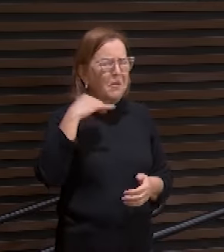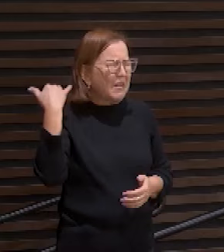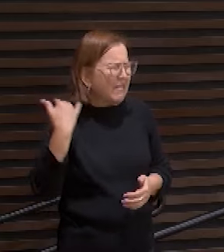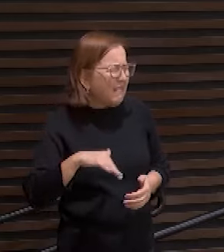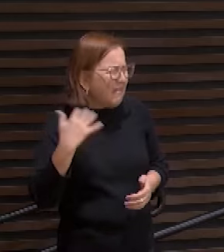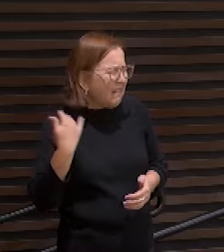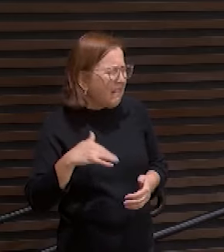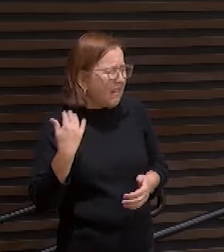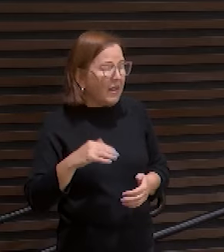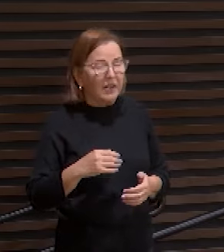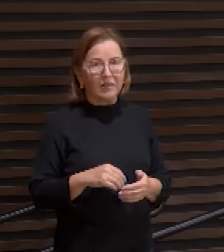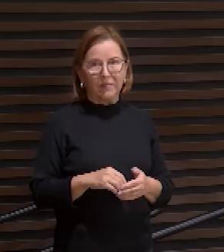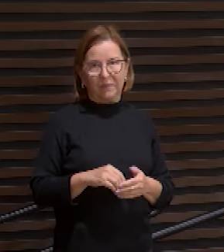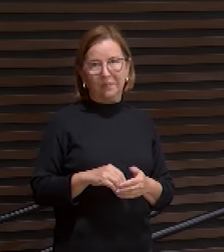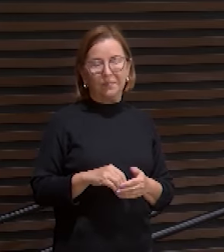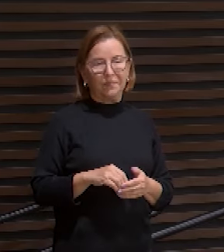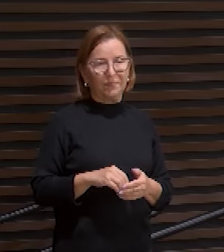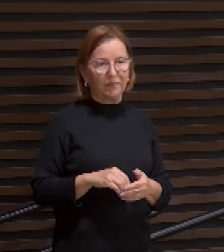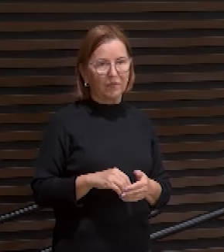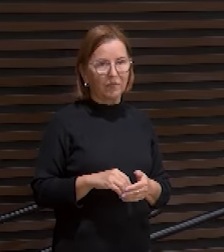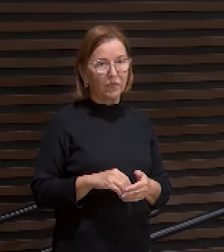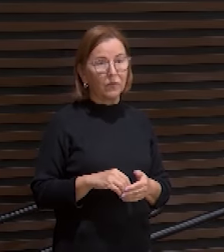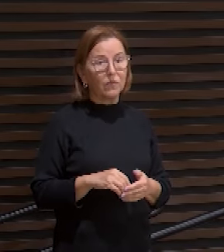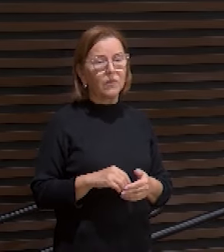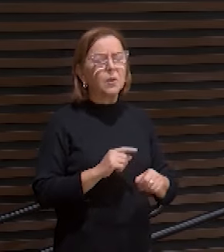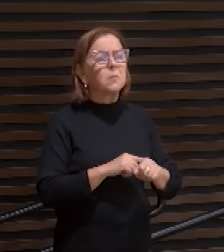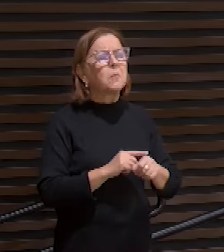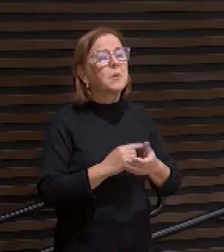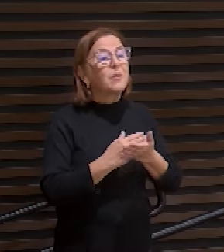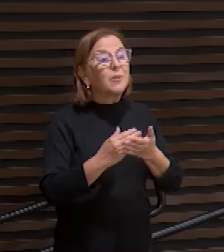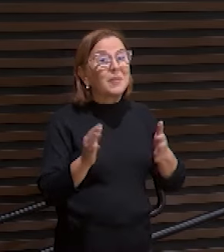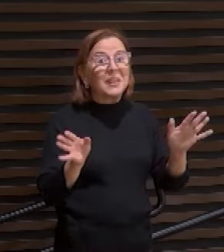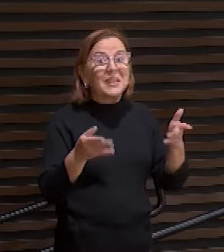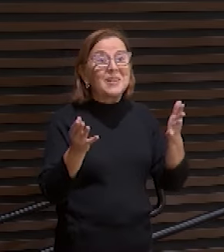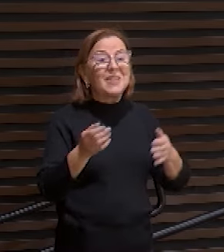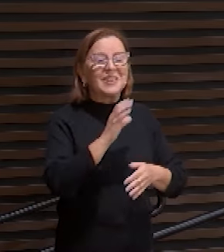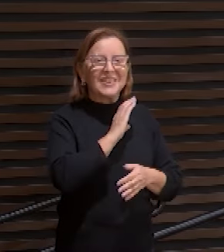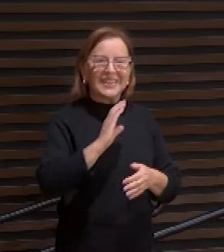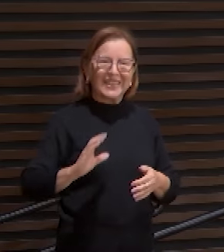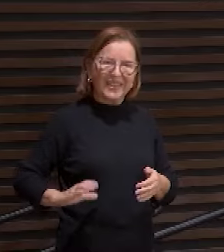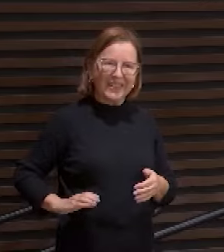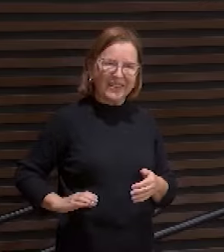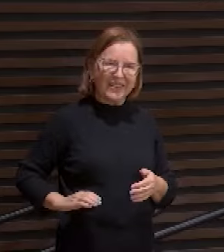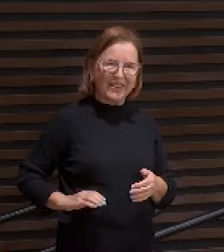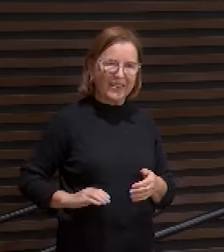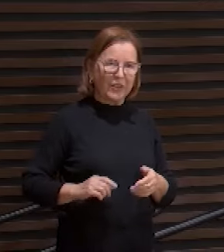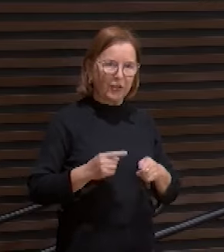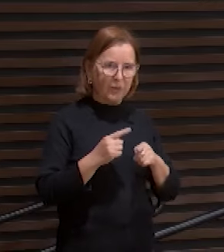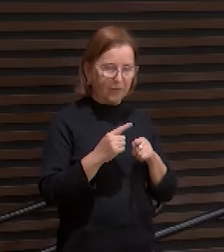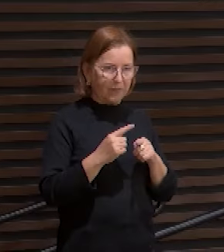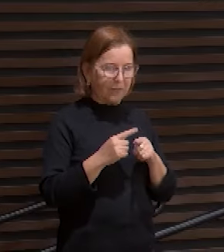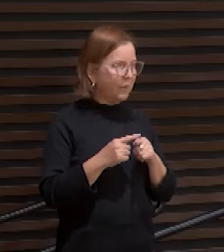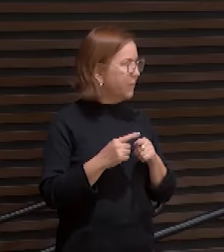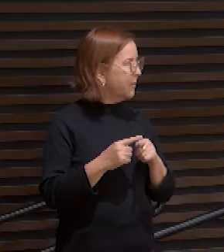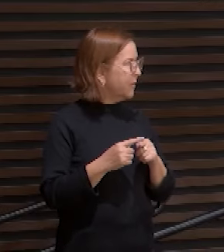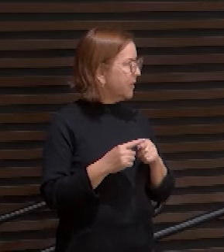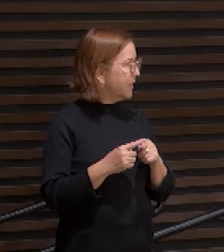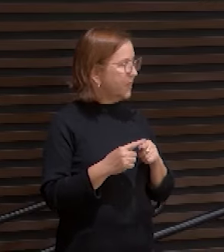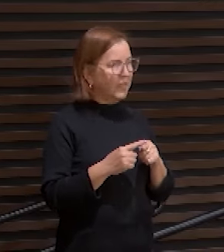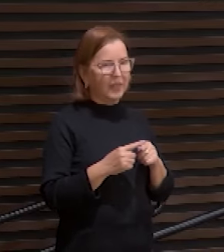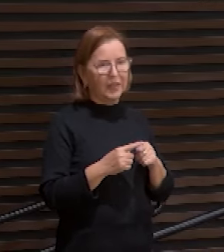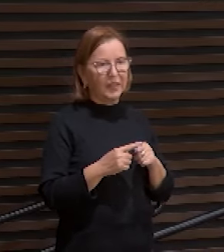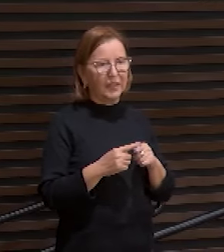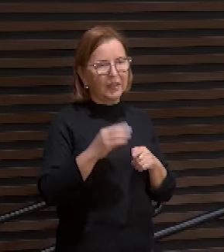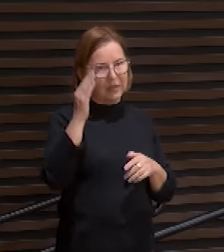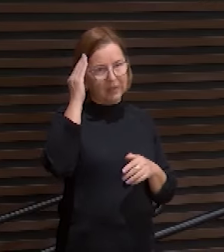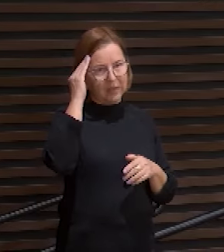quando começa queridos a exaltação de Cristo porque nós vimos essa vida dele ele se humilha depois ele é exaltado